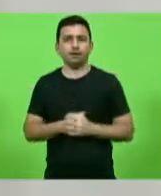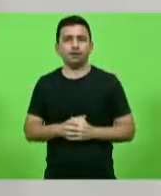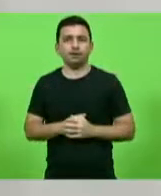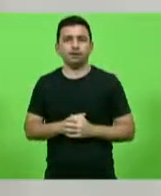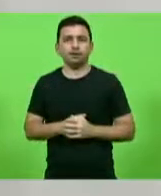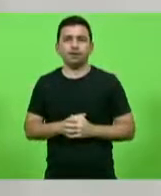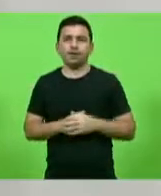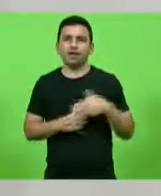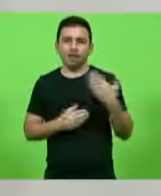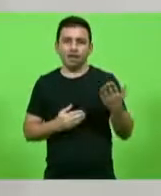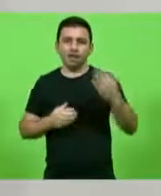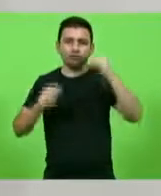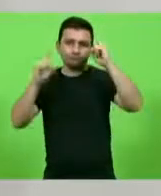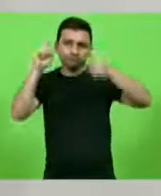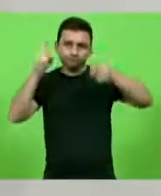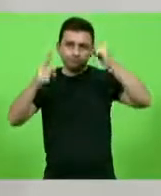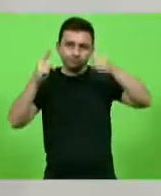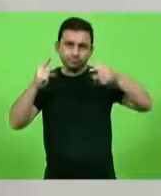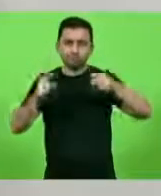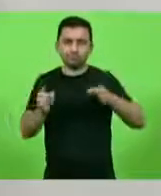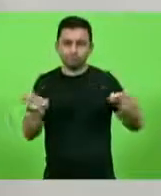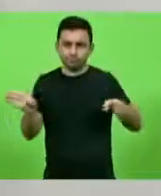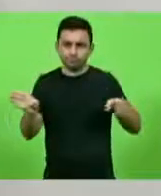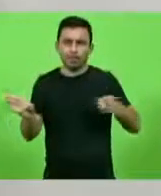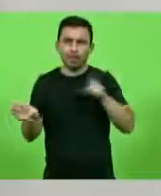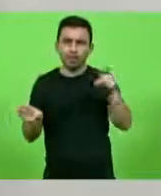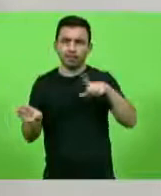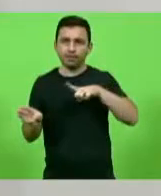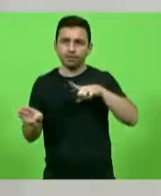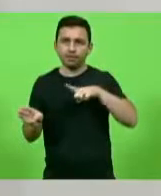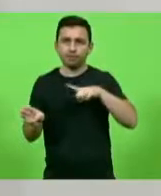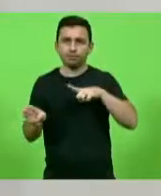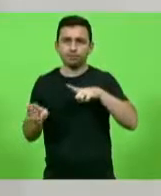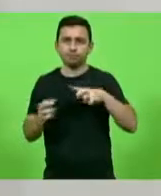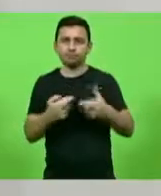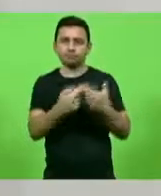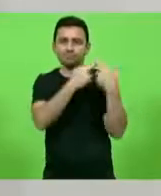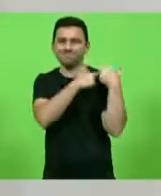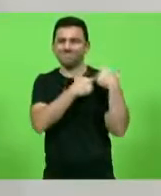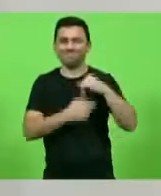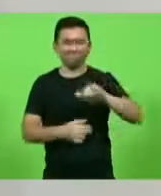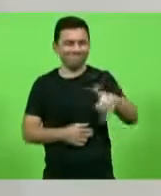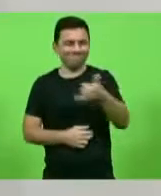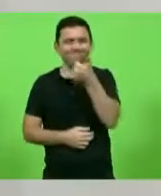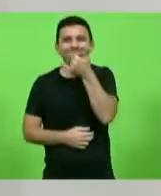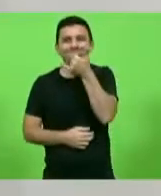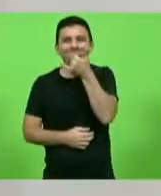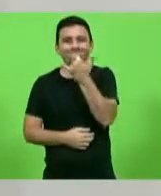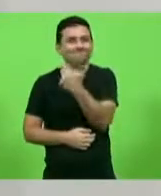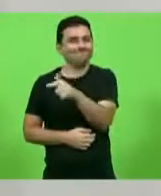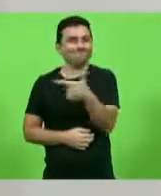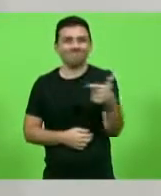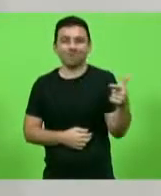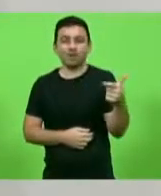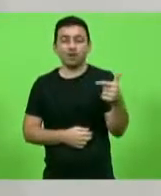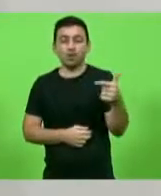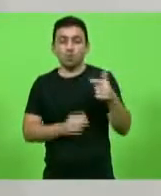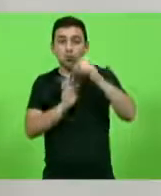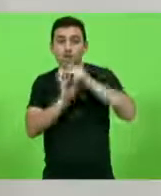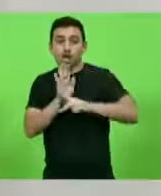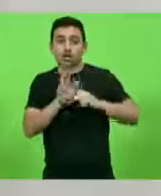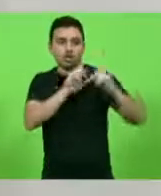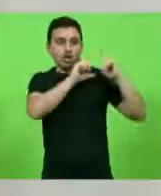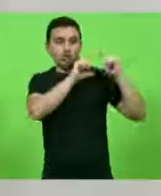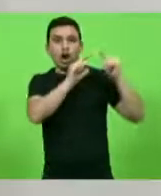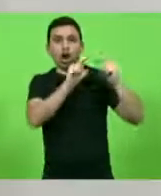mandato se agarra ao seu mandato, mas para mim não é justificável botar todo o projeto conservador abaixo